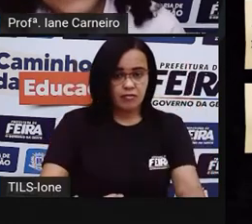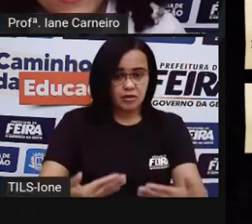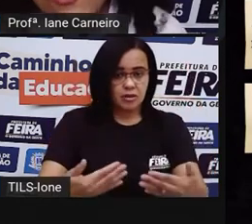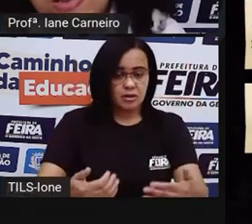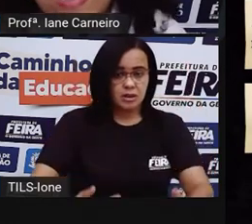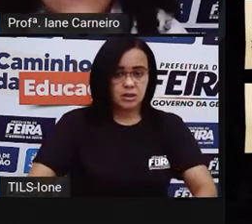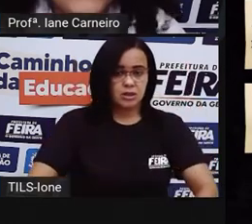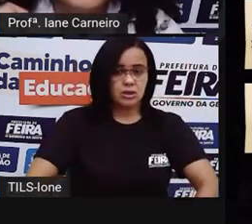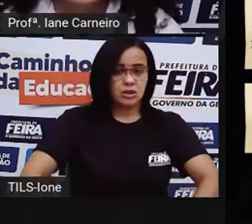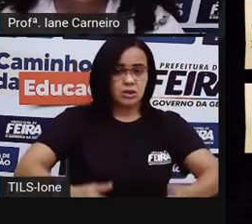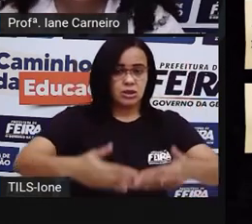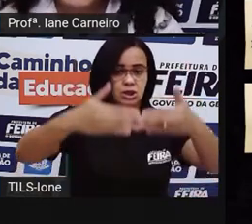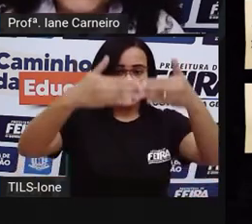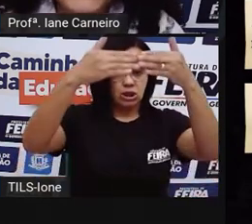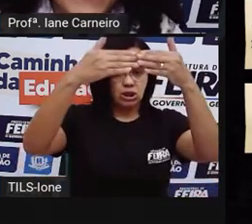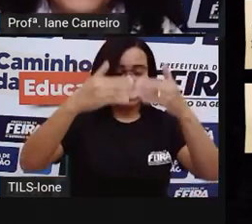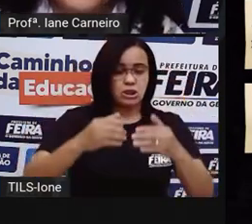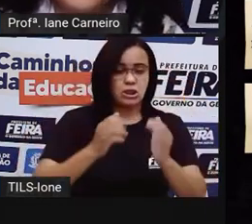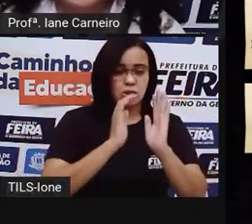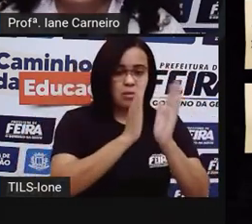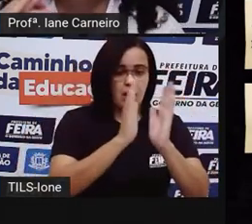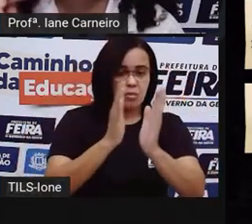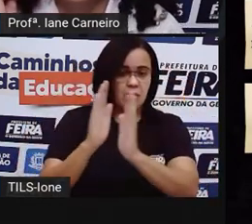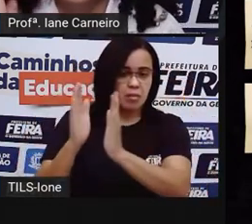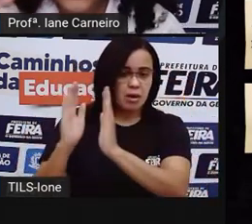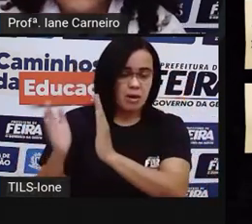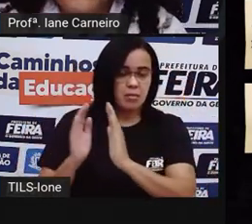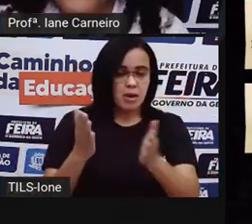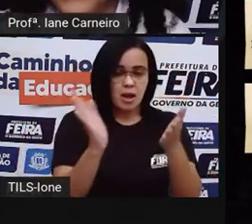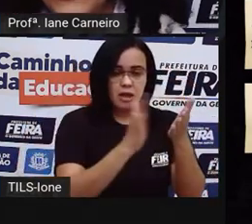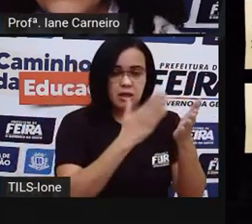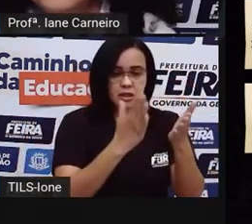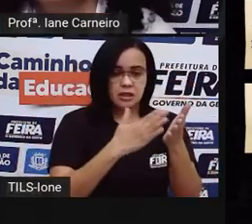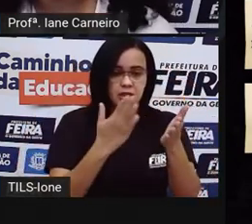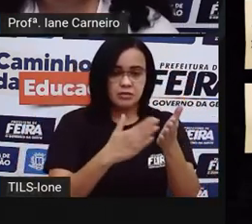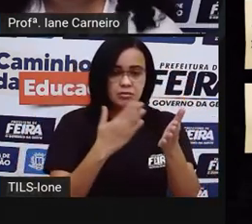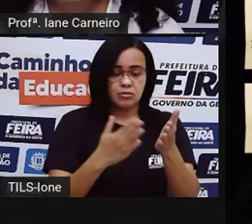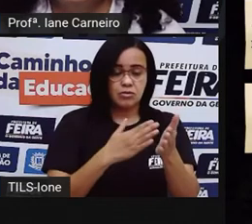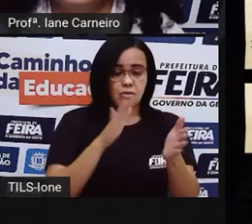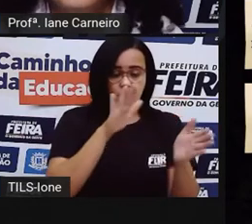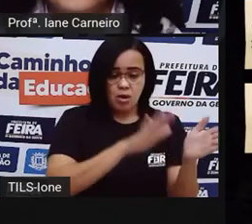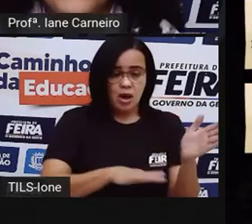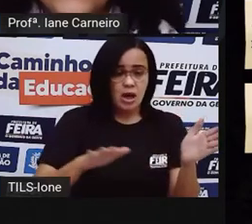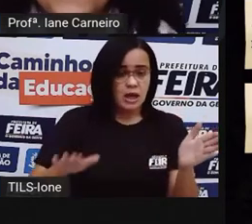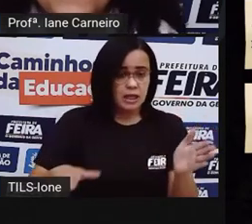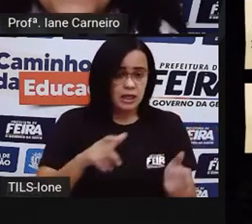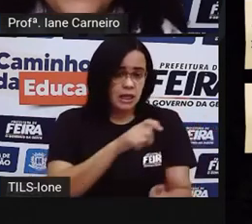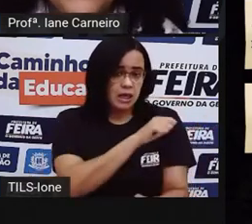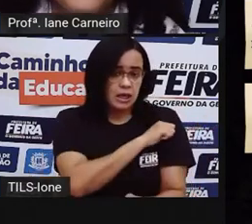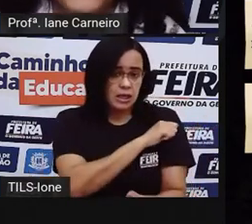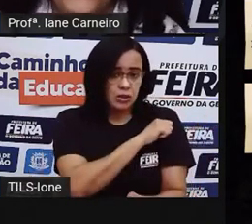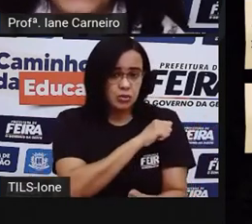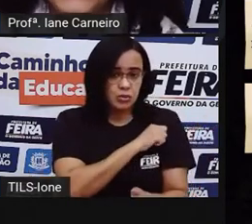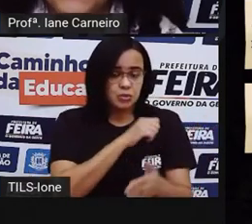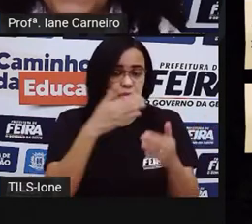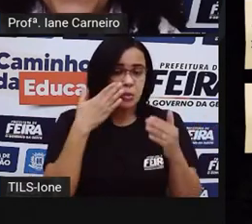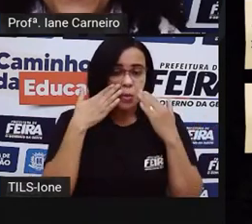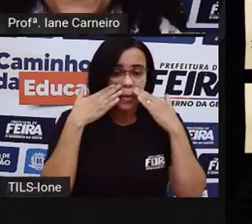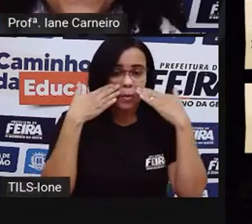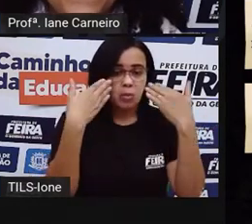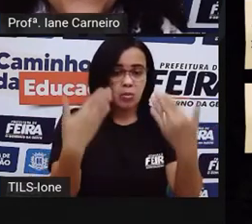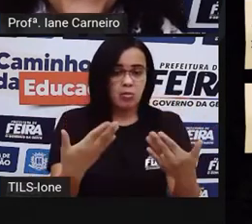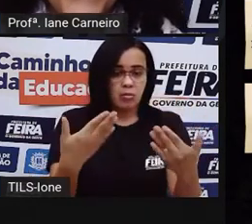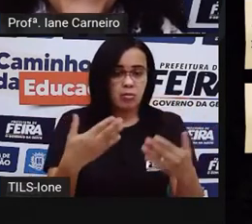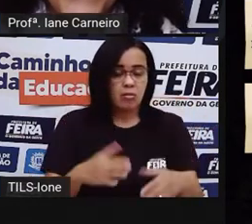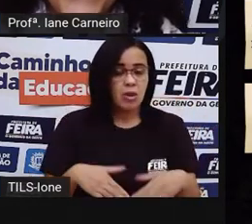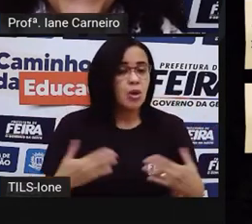estão os livros e o globo terrestre. A criança que está logo à frente da estante. Localiza pra pró.